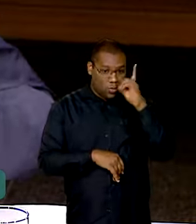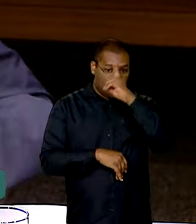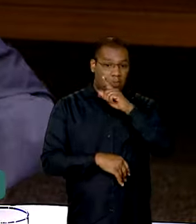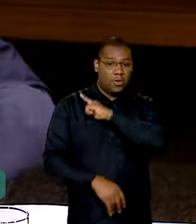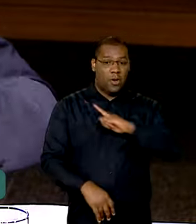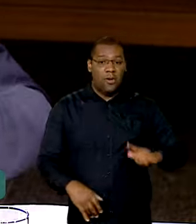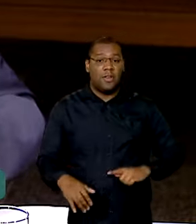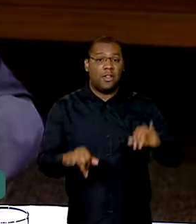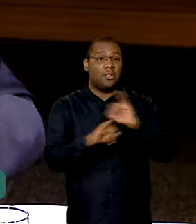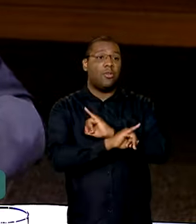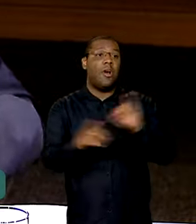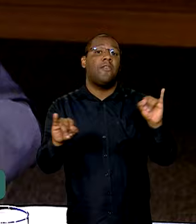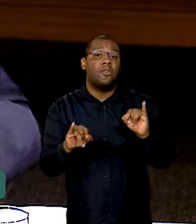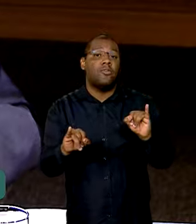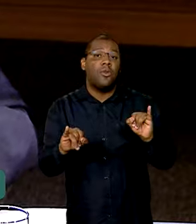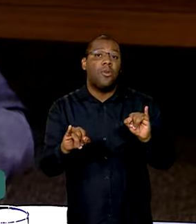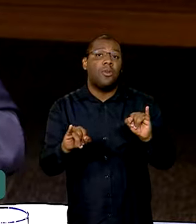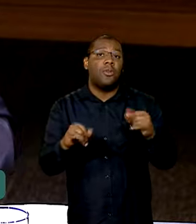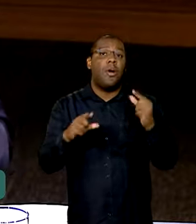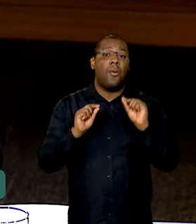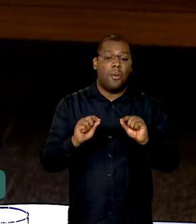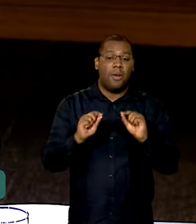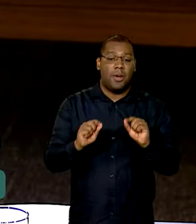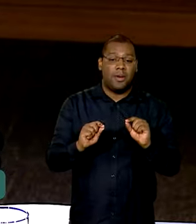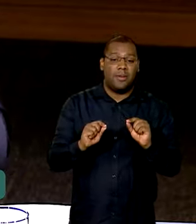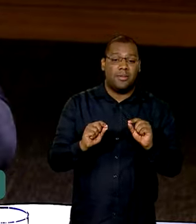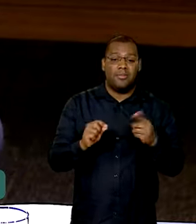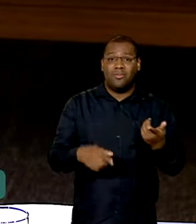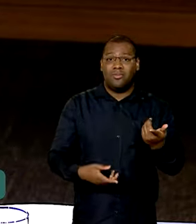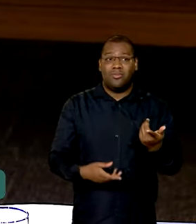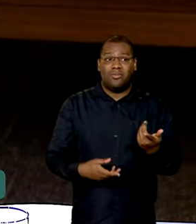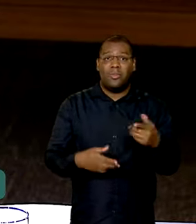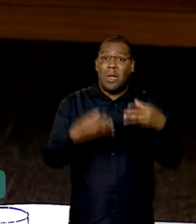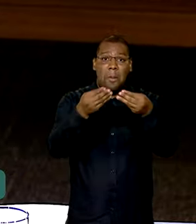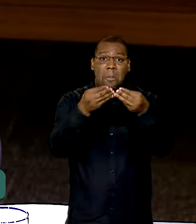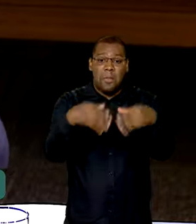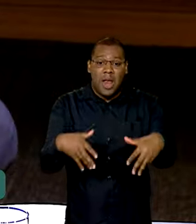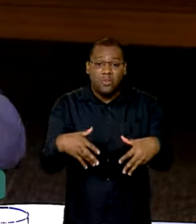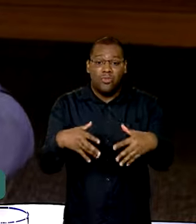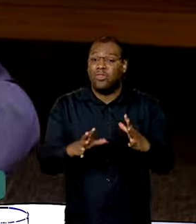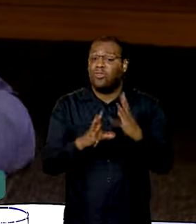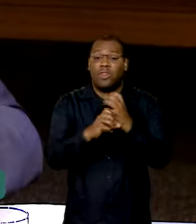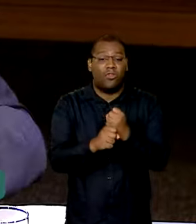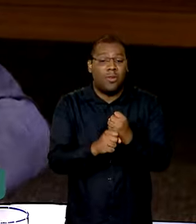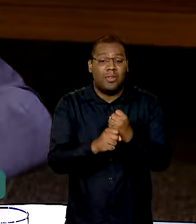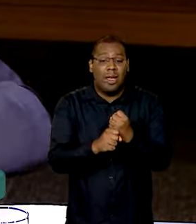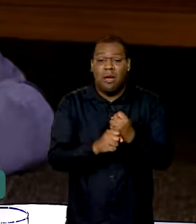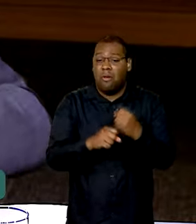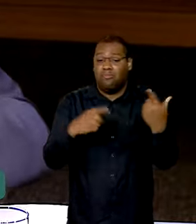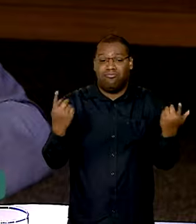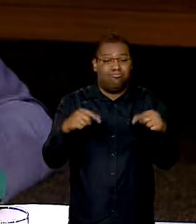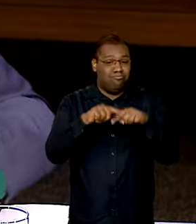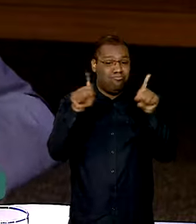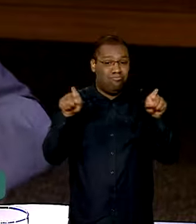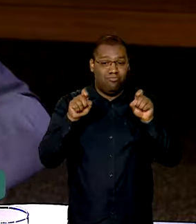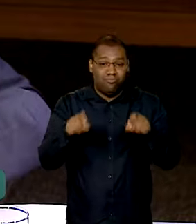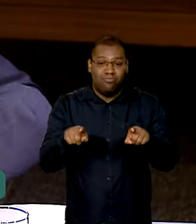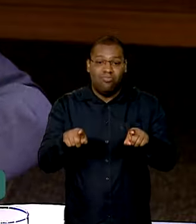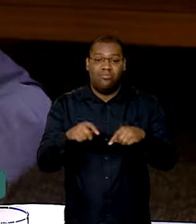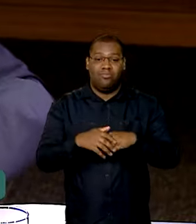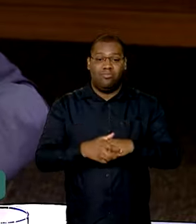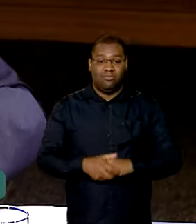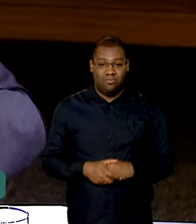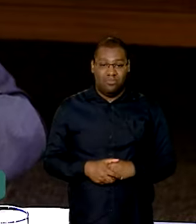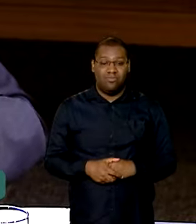ainda não tem noção, sabe, do estrago foi feito. Por enquanto as pessoas imaginam, por enquanto as pessoas pensam, mas